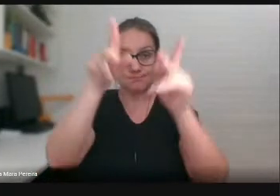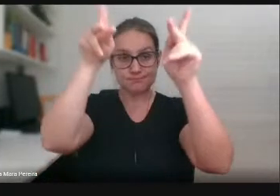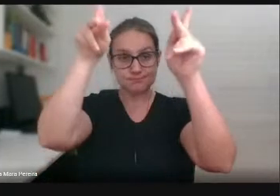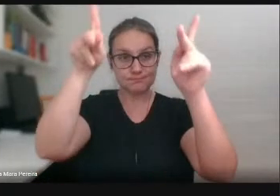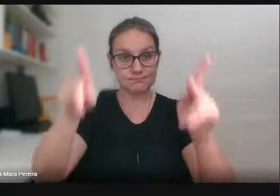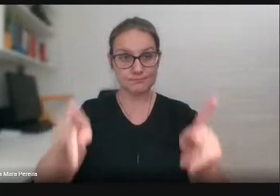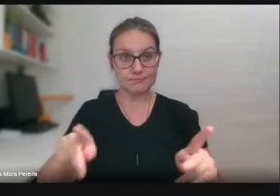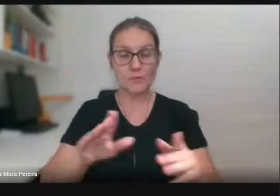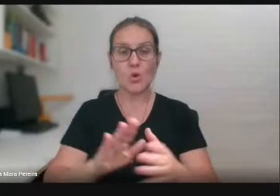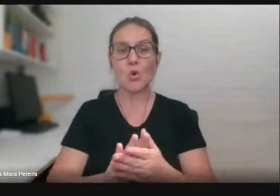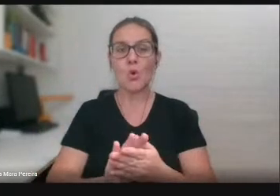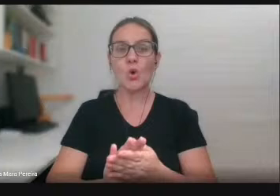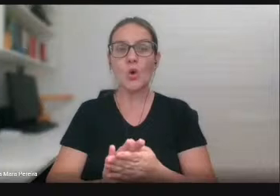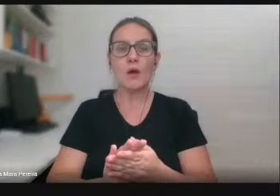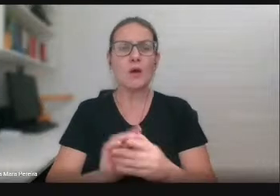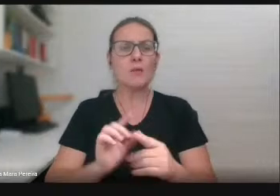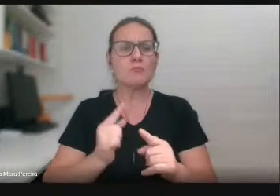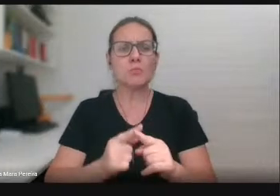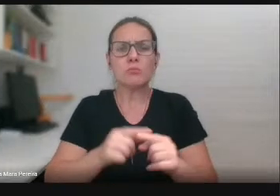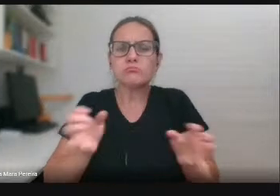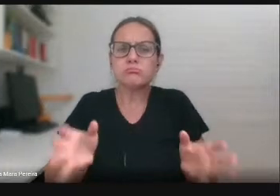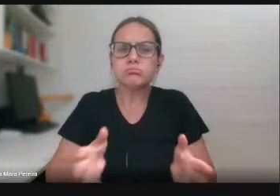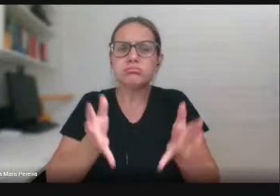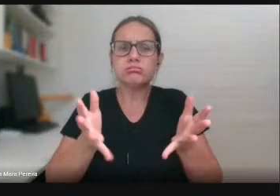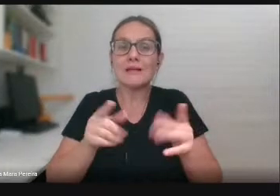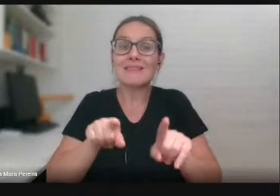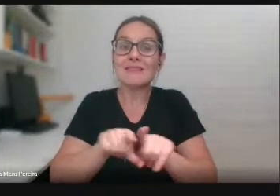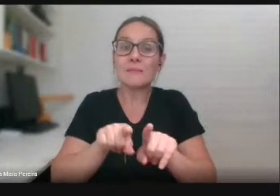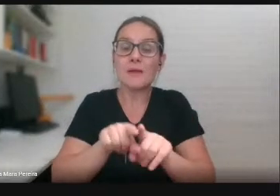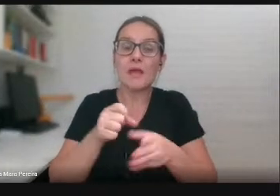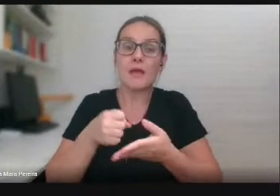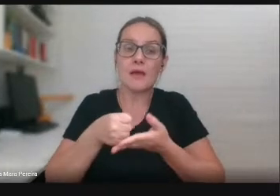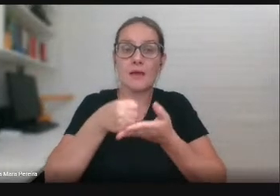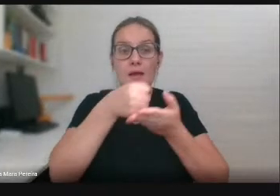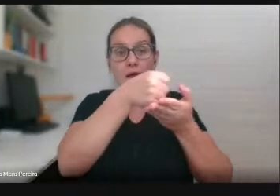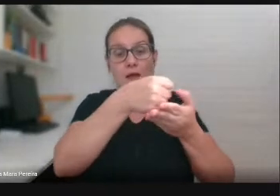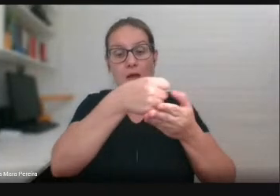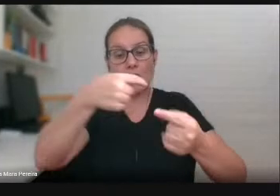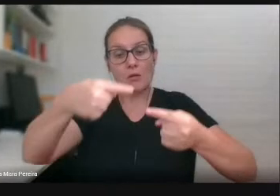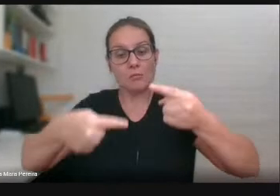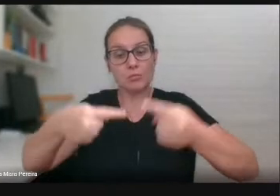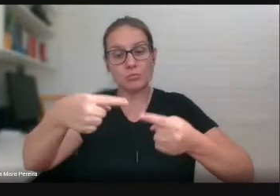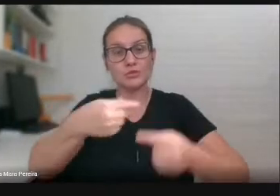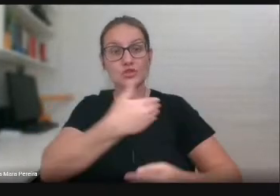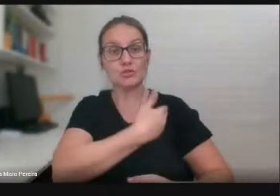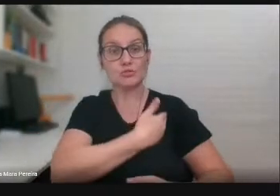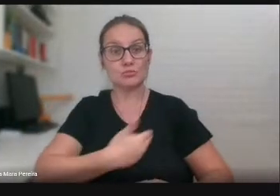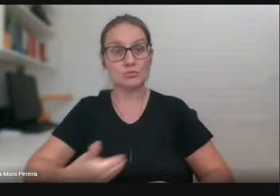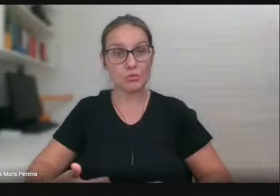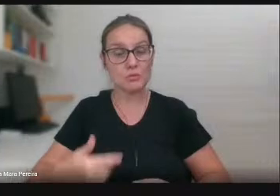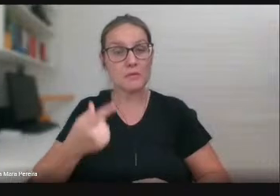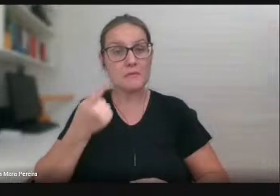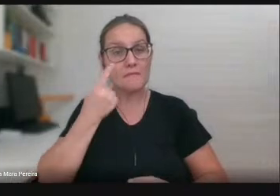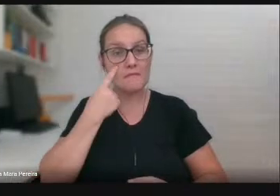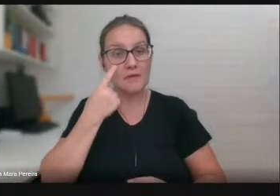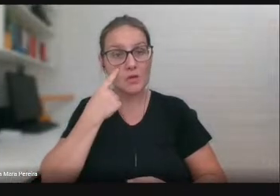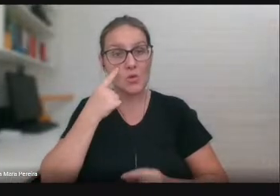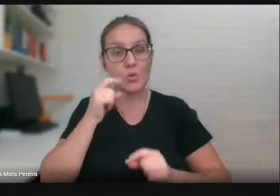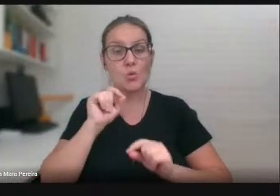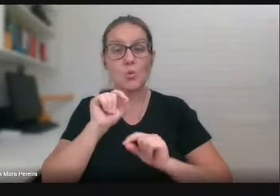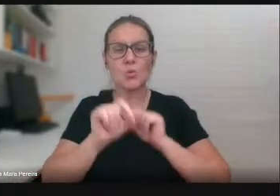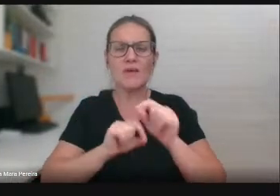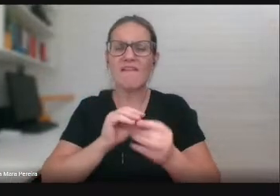A motivação também é de apoiar as políticas públicas, pelo fato de existir uma